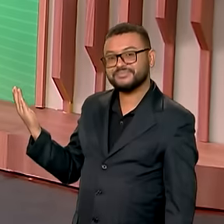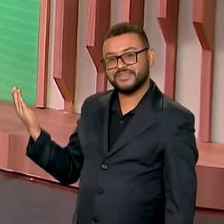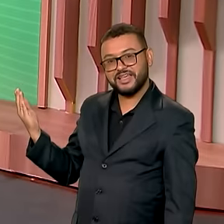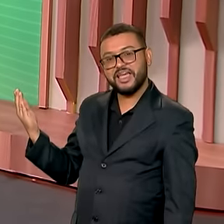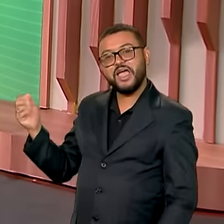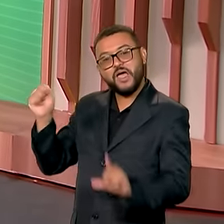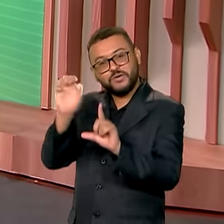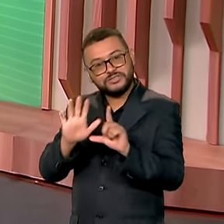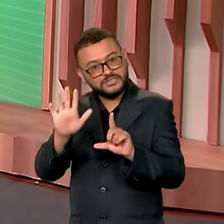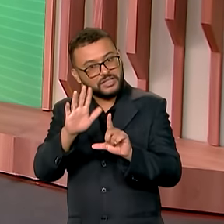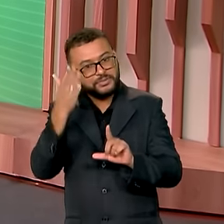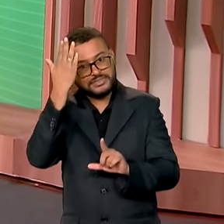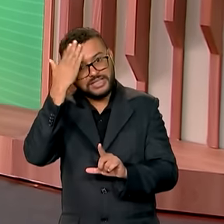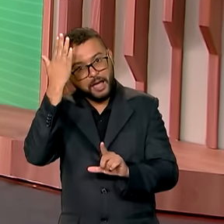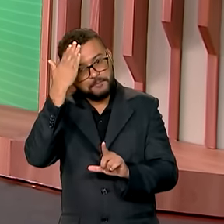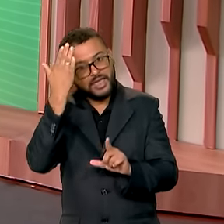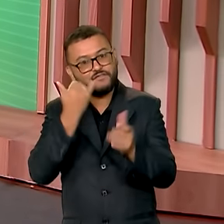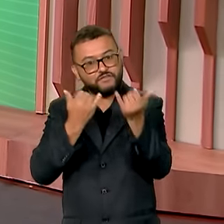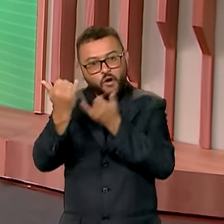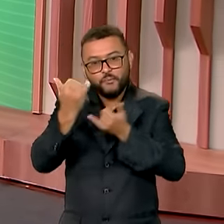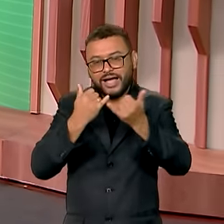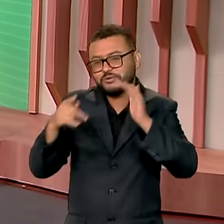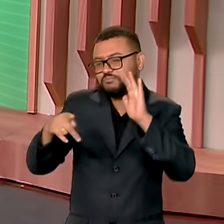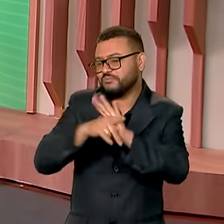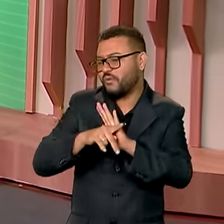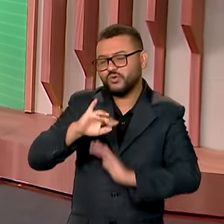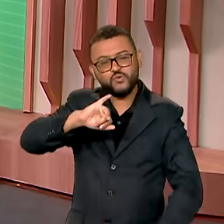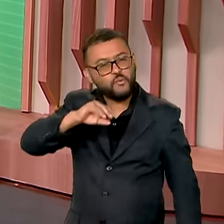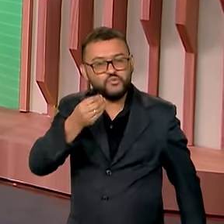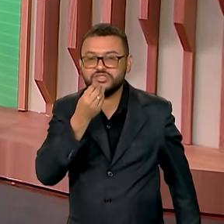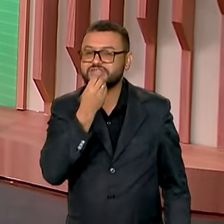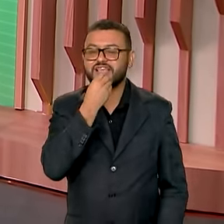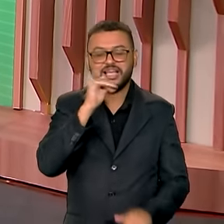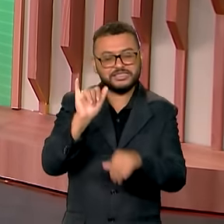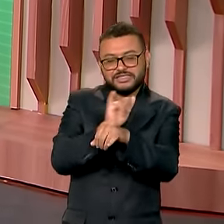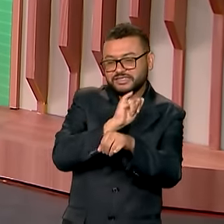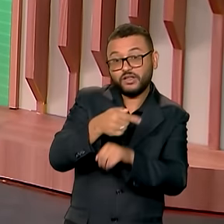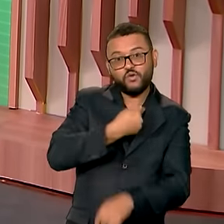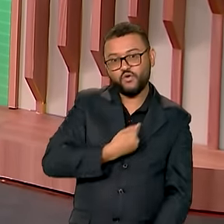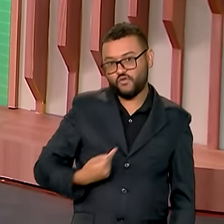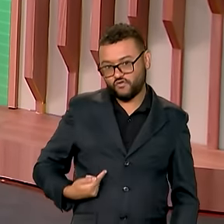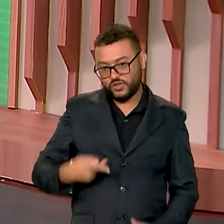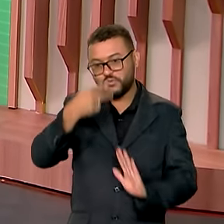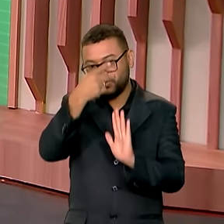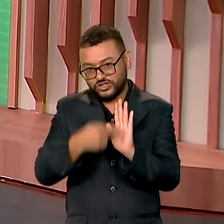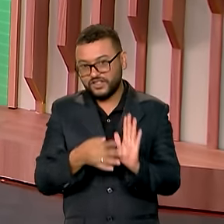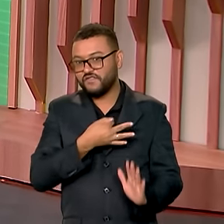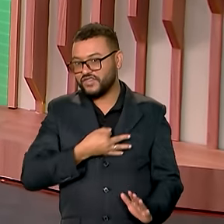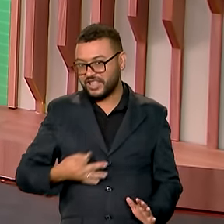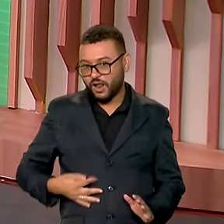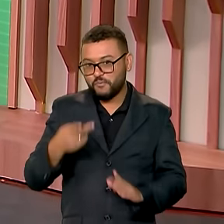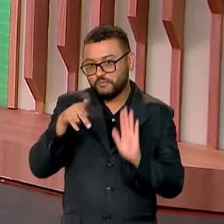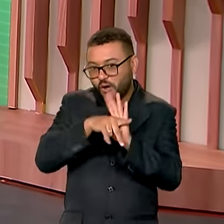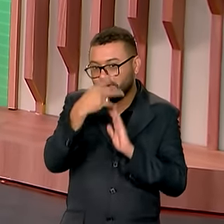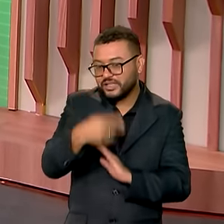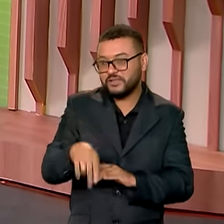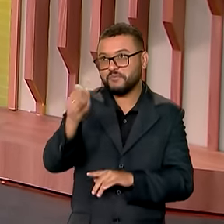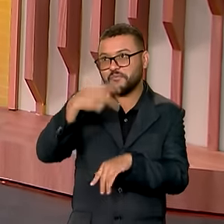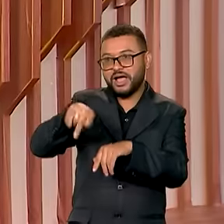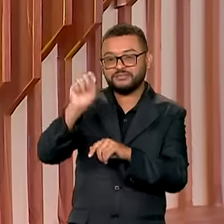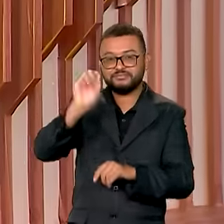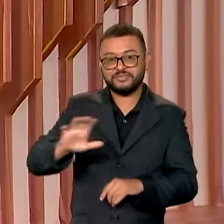barra comunica.br. Nessa plataforma aí, você fica por dentro das ações e dos programas federais em todo o país.